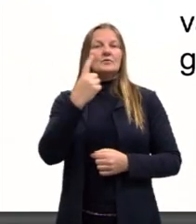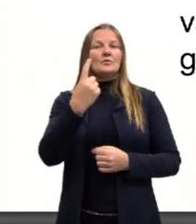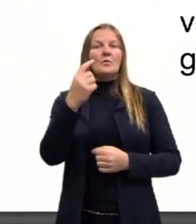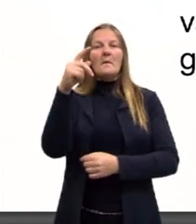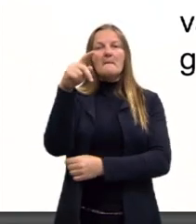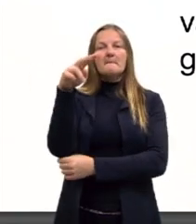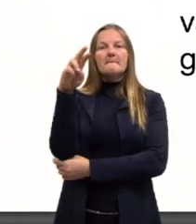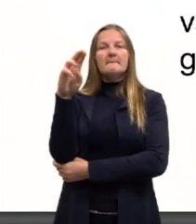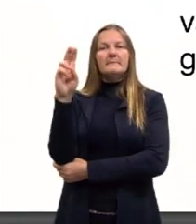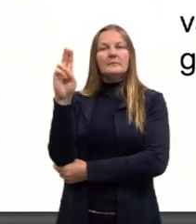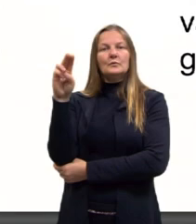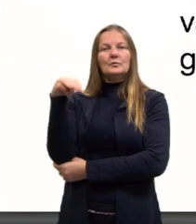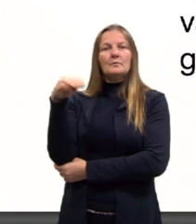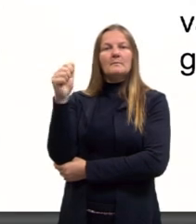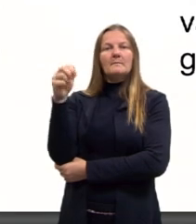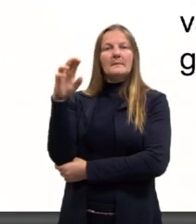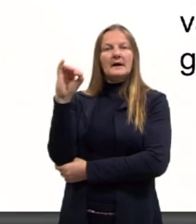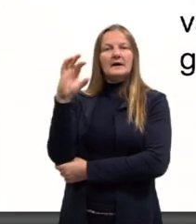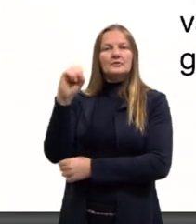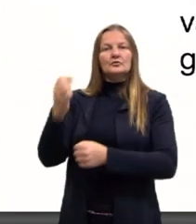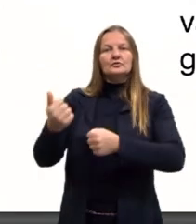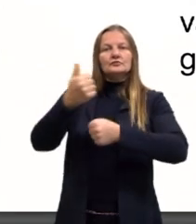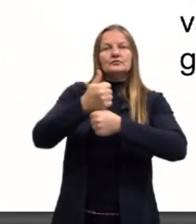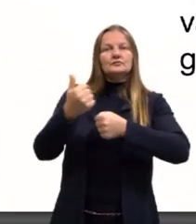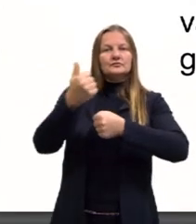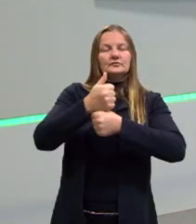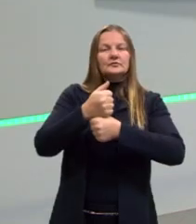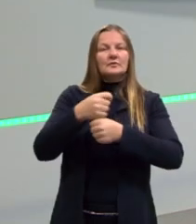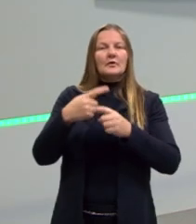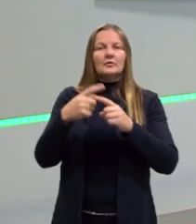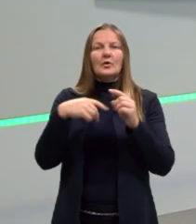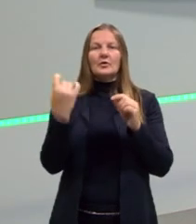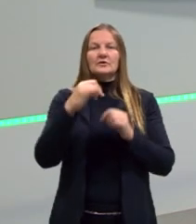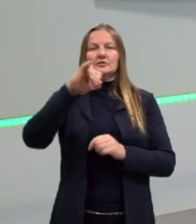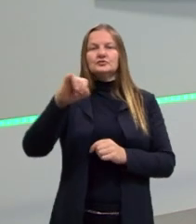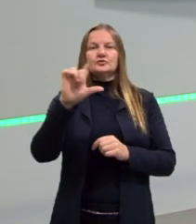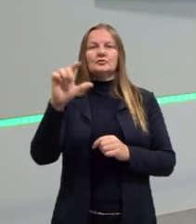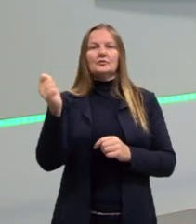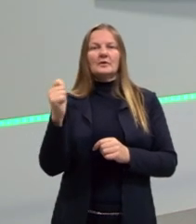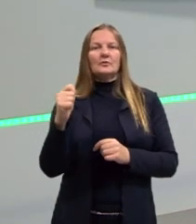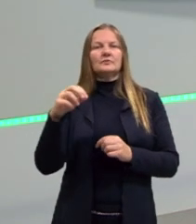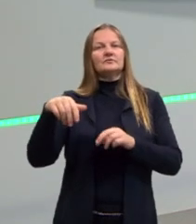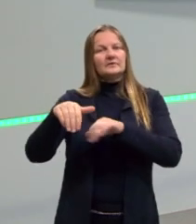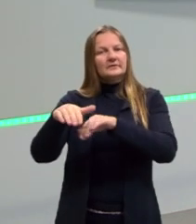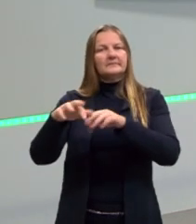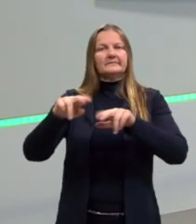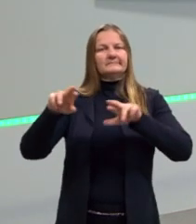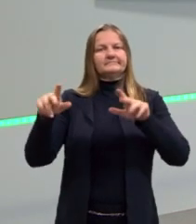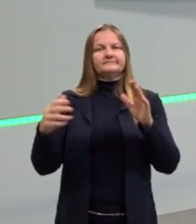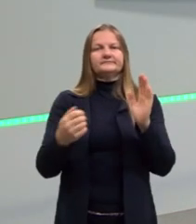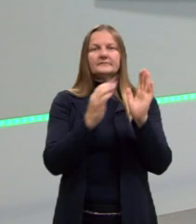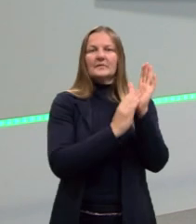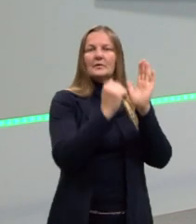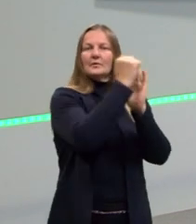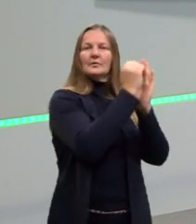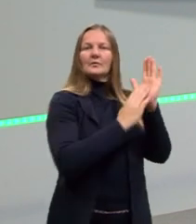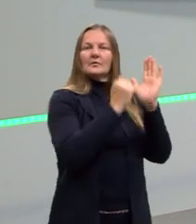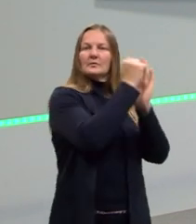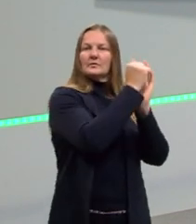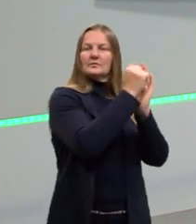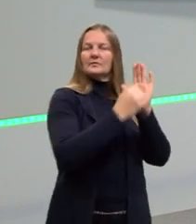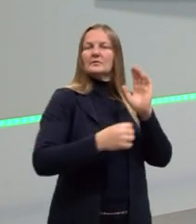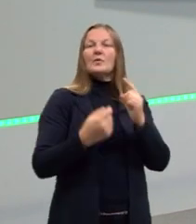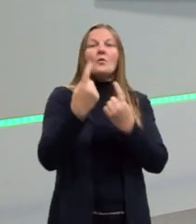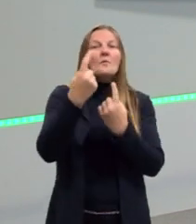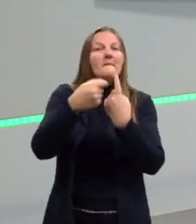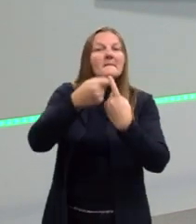Brumário. Eles substituem o nosso calendário romano de julho, agosto, junho. E daí o mês, por exemplo, tem